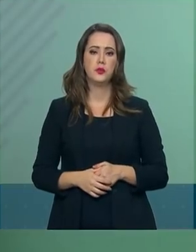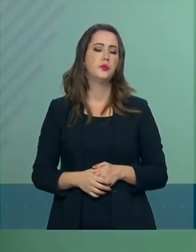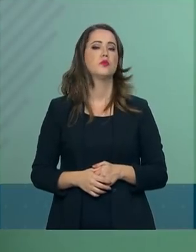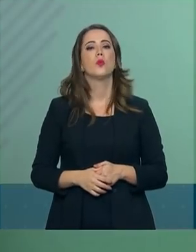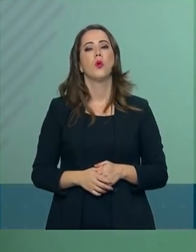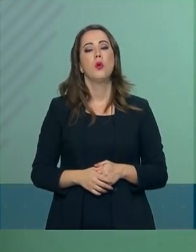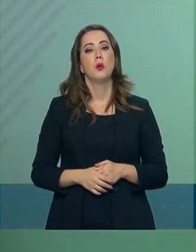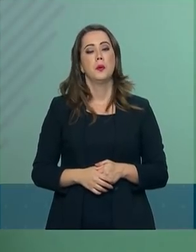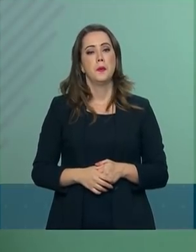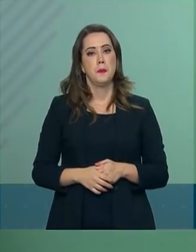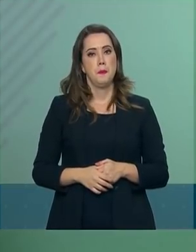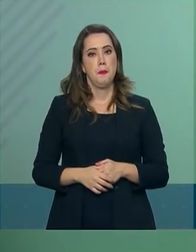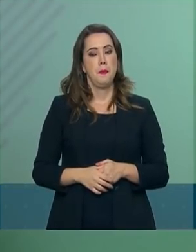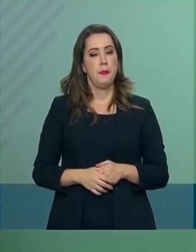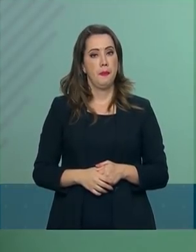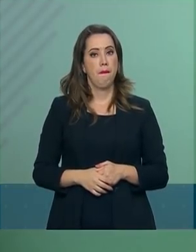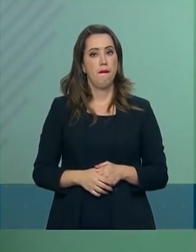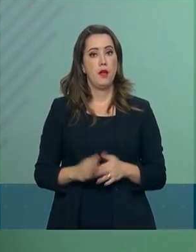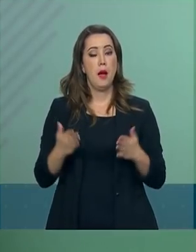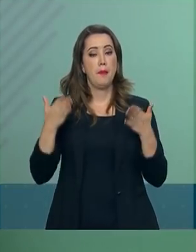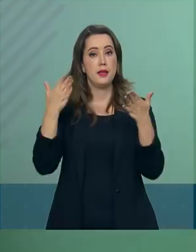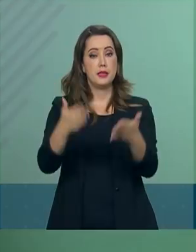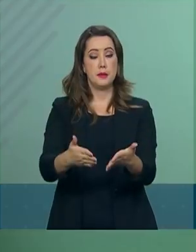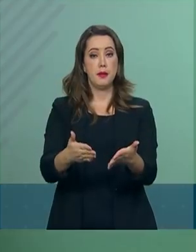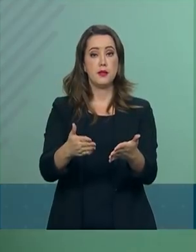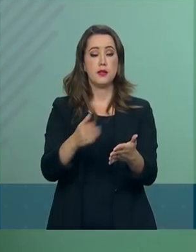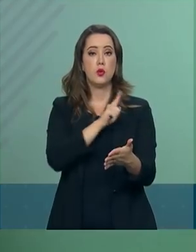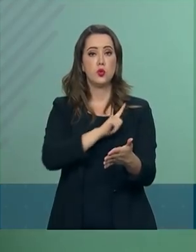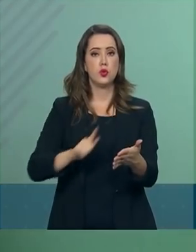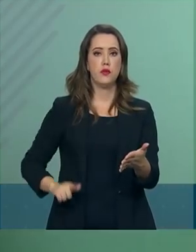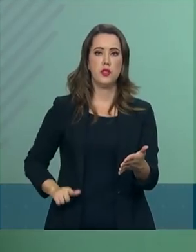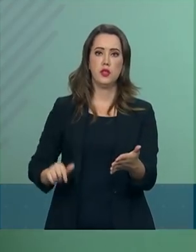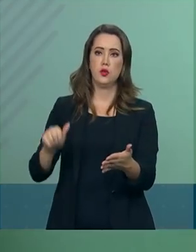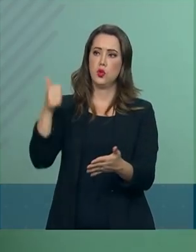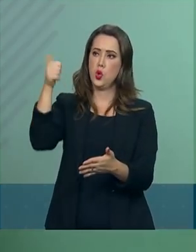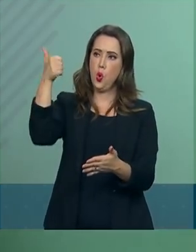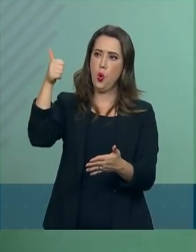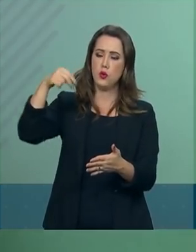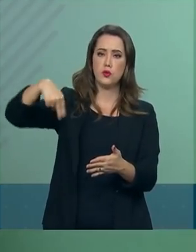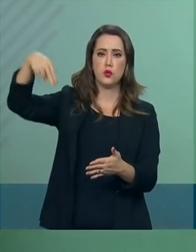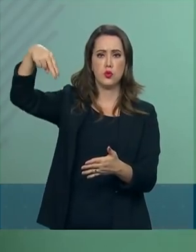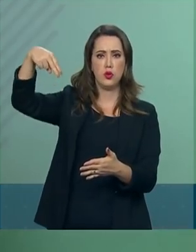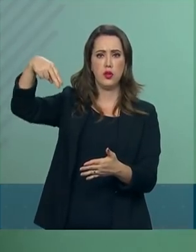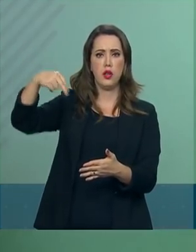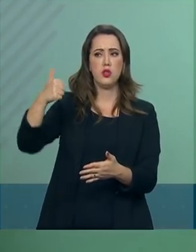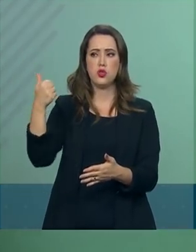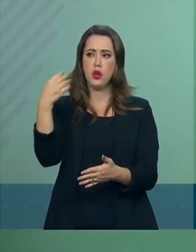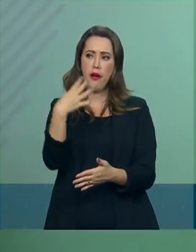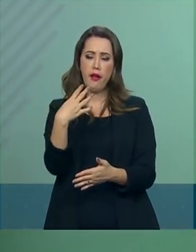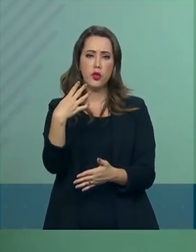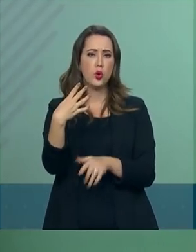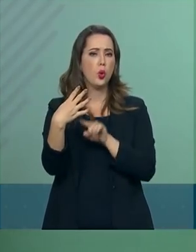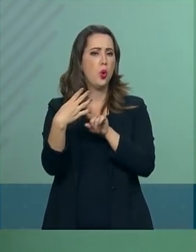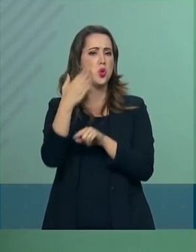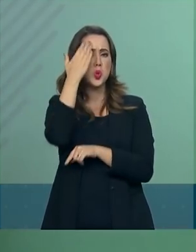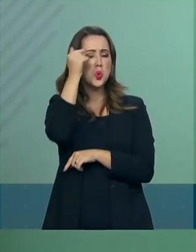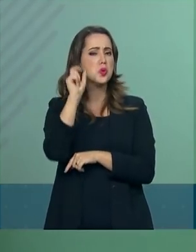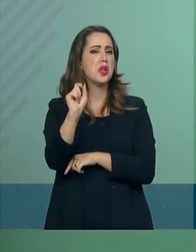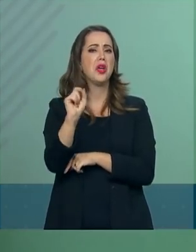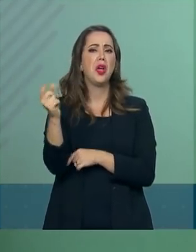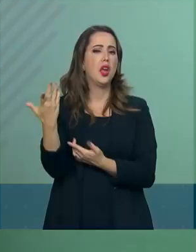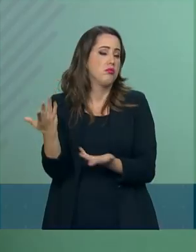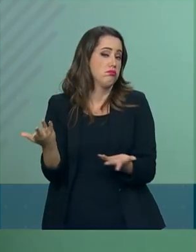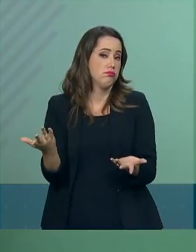dos governadores, 11 do Nordeste e 14 de uma carta que eu desconheço quem as firma, é